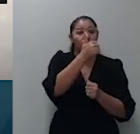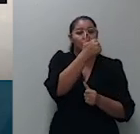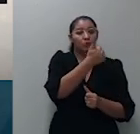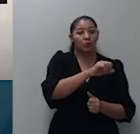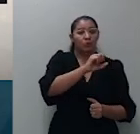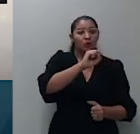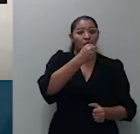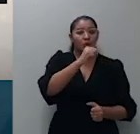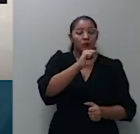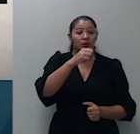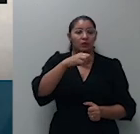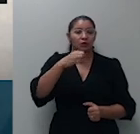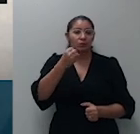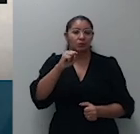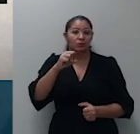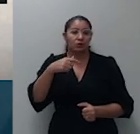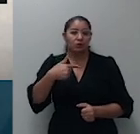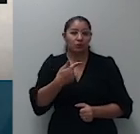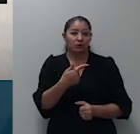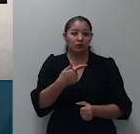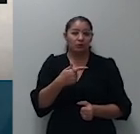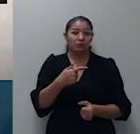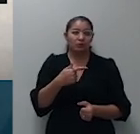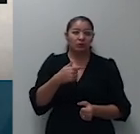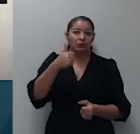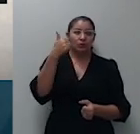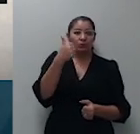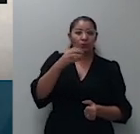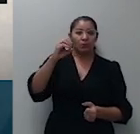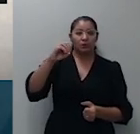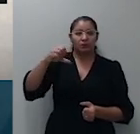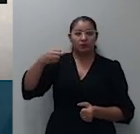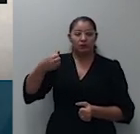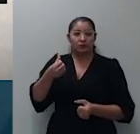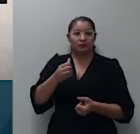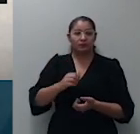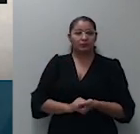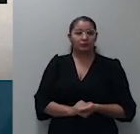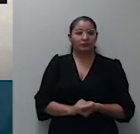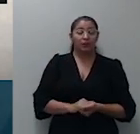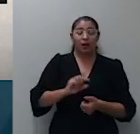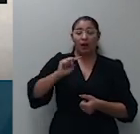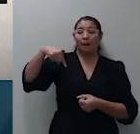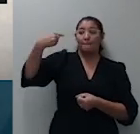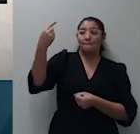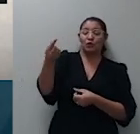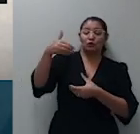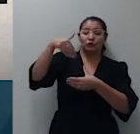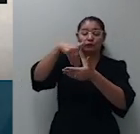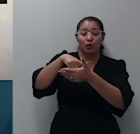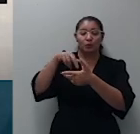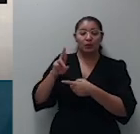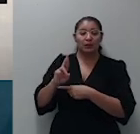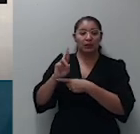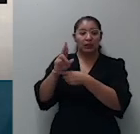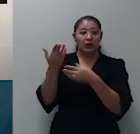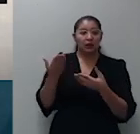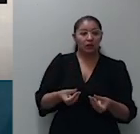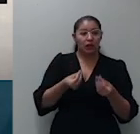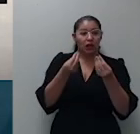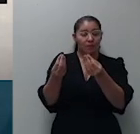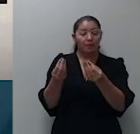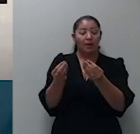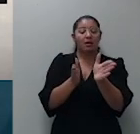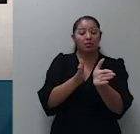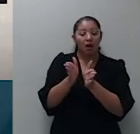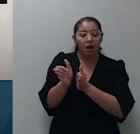Maria Isabel Galotti e consta da minuto seguinte após o voto do relator dando parcial provimento ao recurso especial